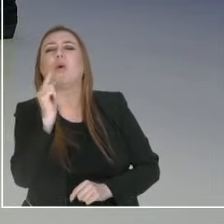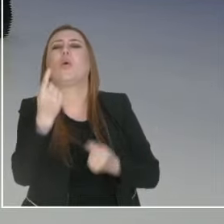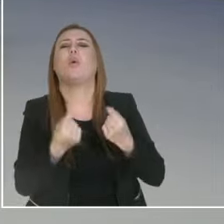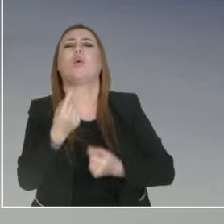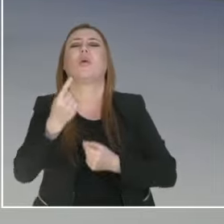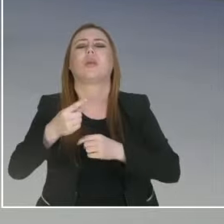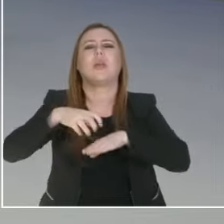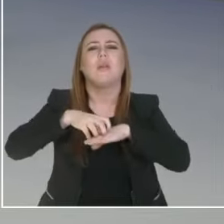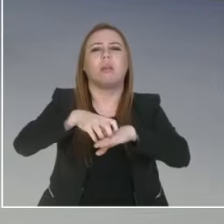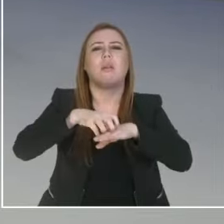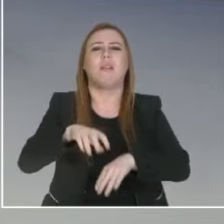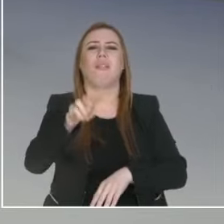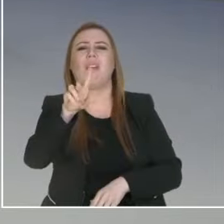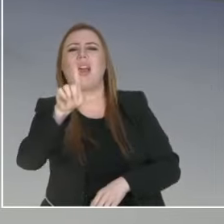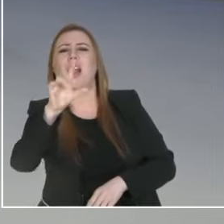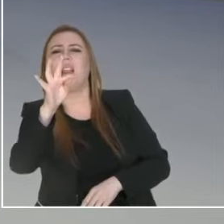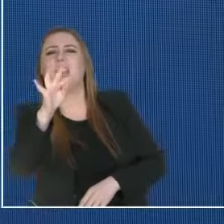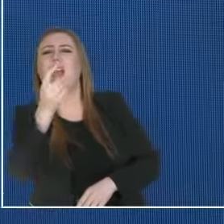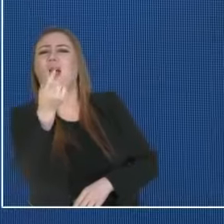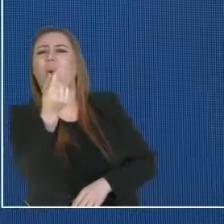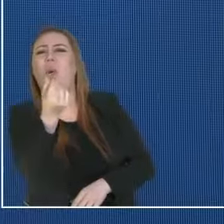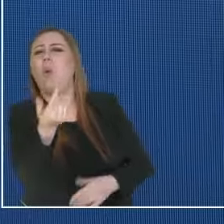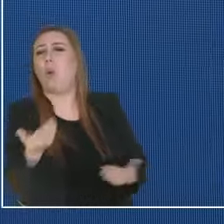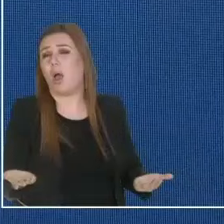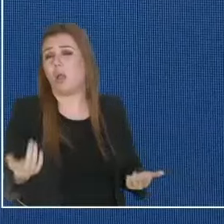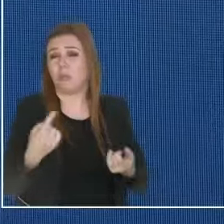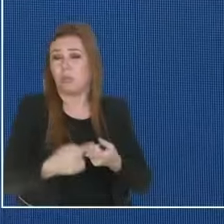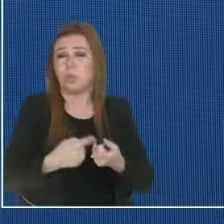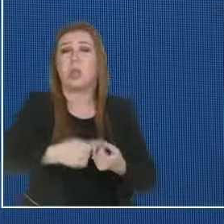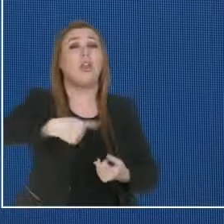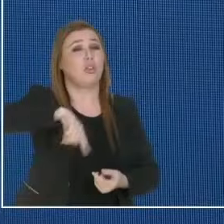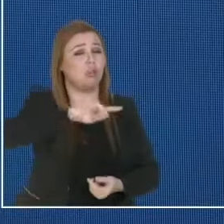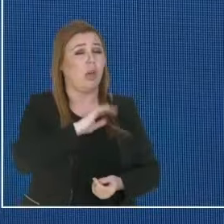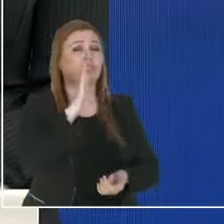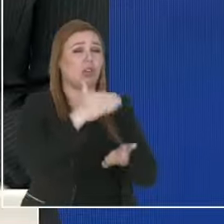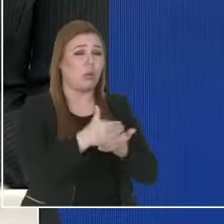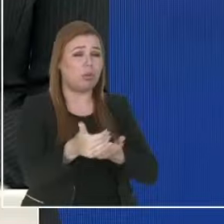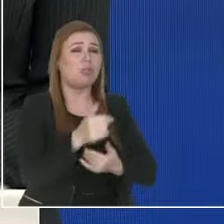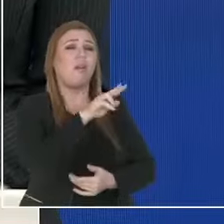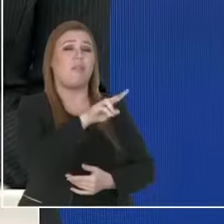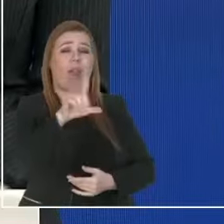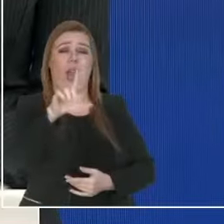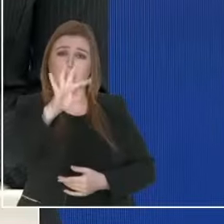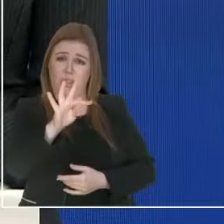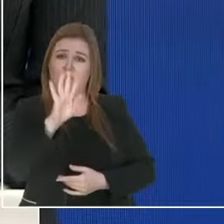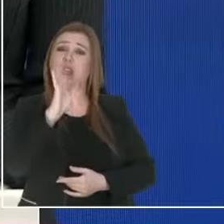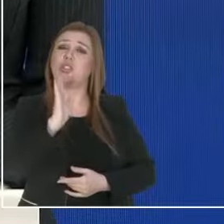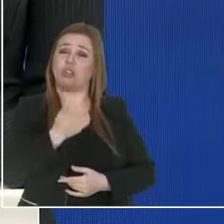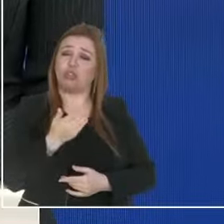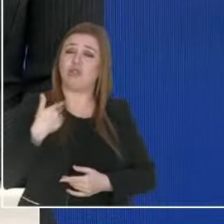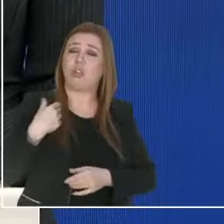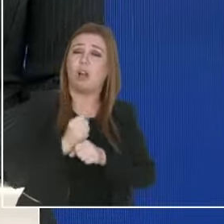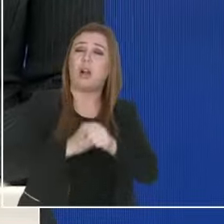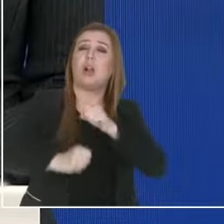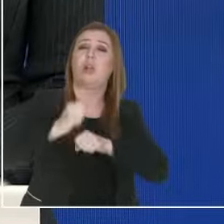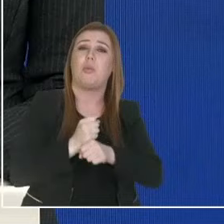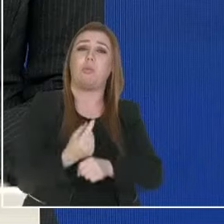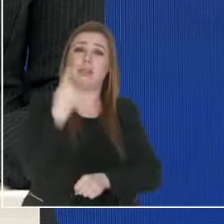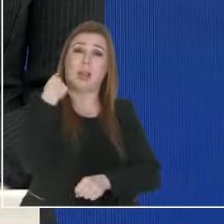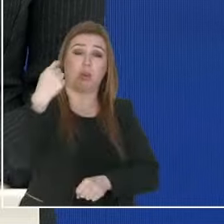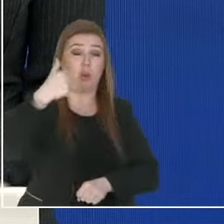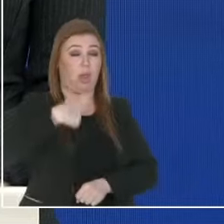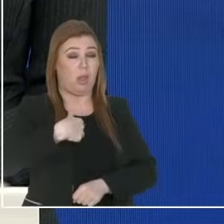que a senhora está colocando? Porque nós já estamos tratando do VLT desde o ano passado, onde, como secretário de Estado das Cidades, contratei